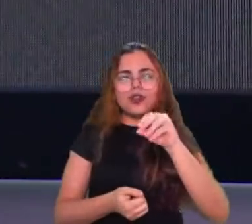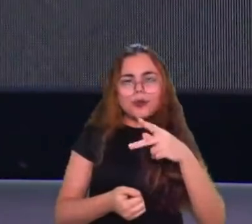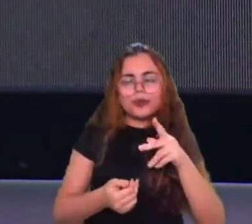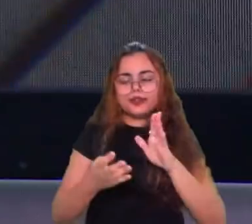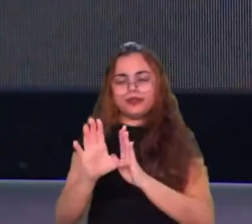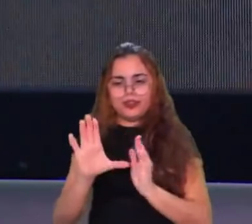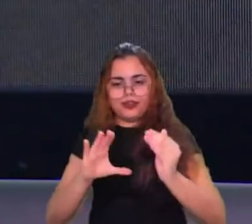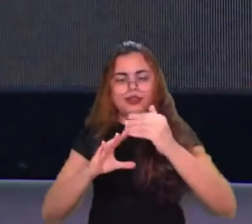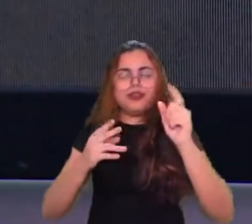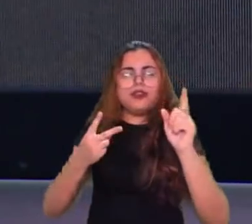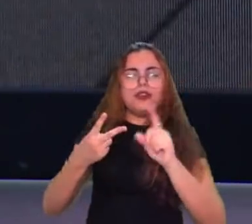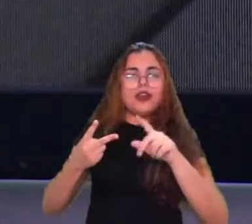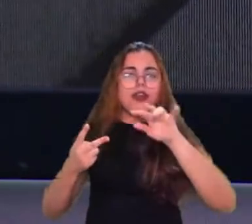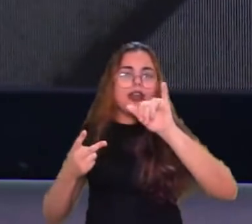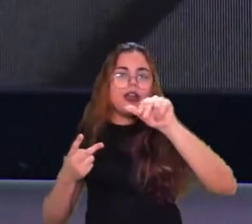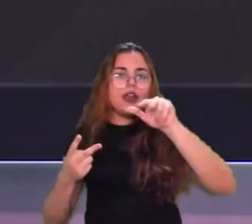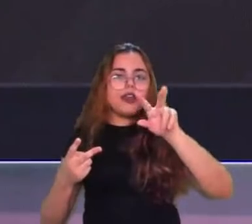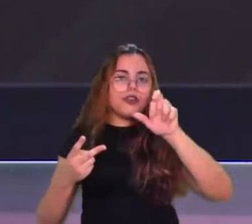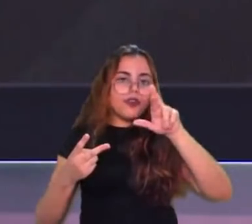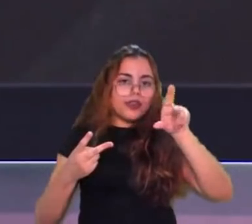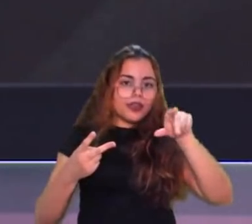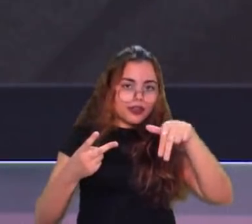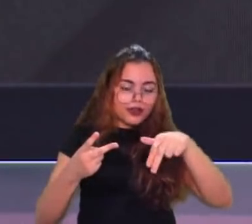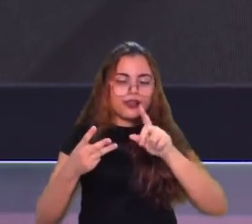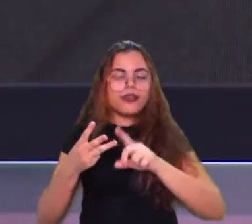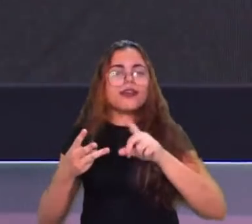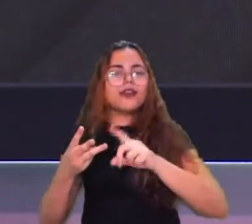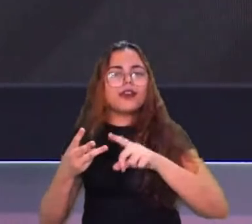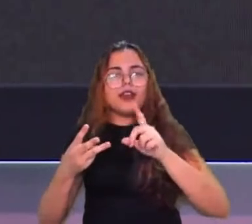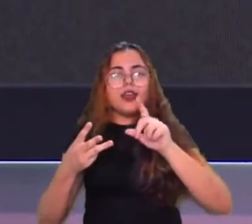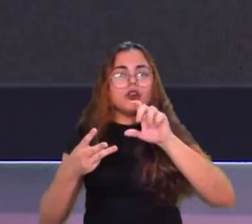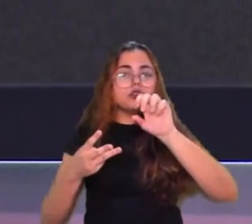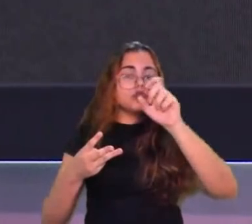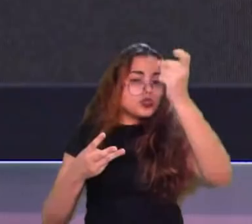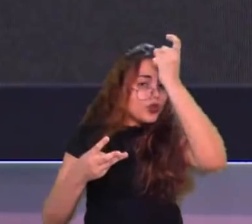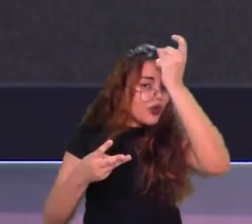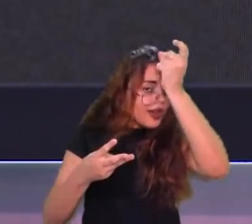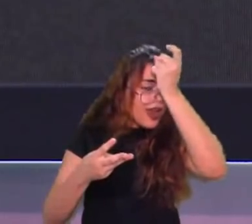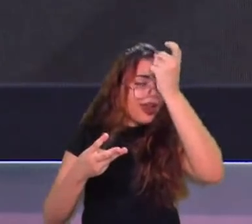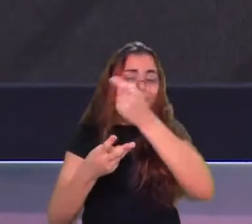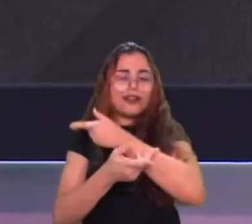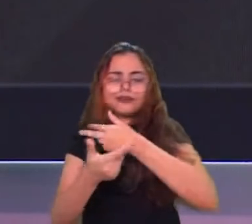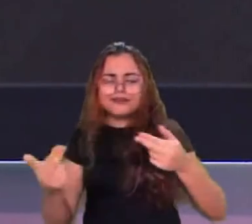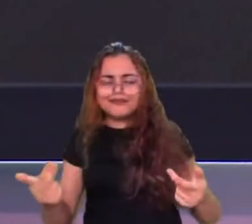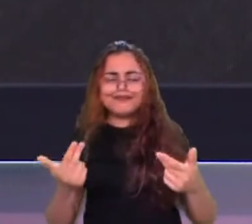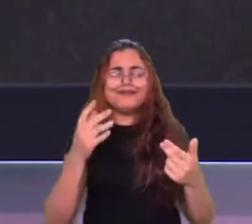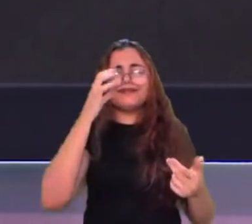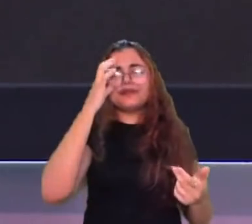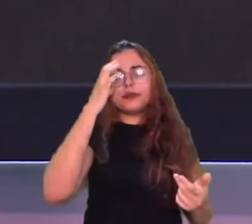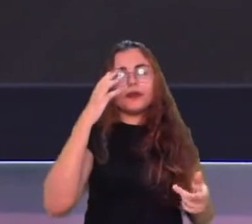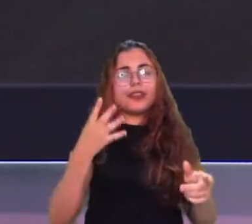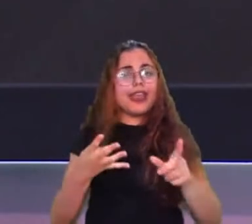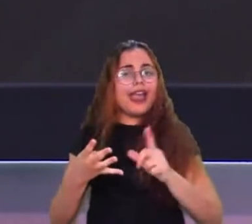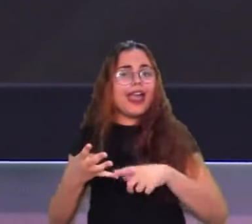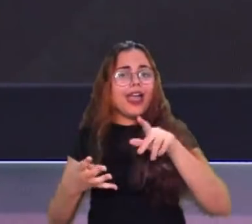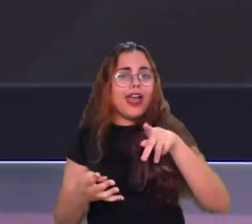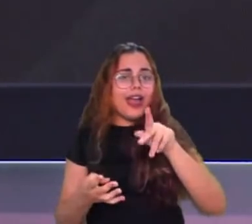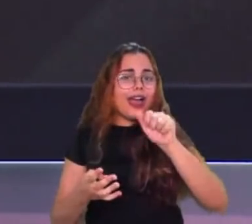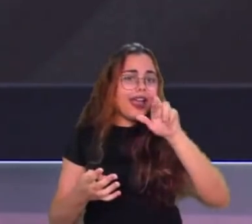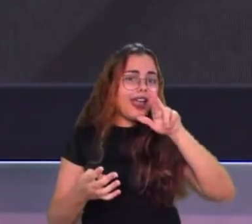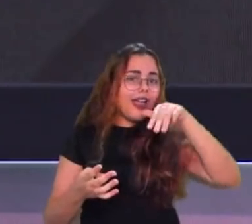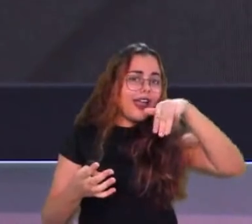vendo uma soraca começando a aparecer de novo Sona Mid Ivern Mid Karma Top rapaziada o meta assim